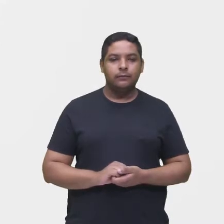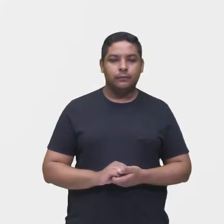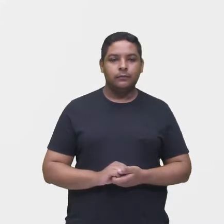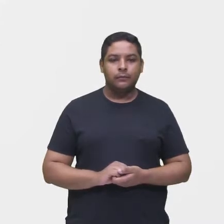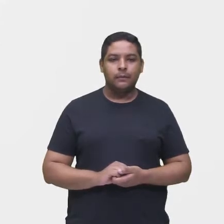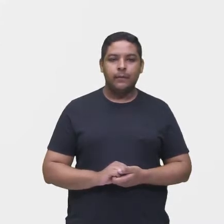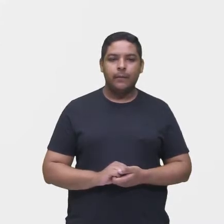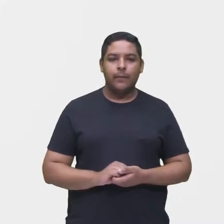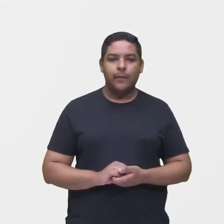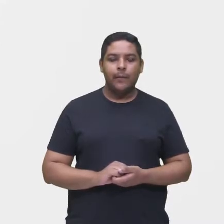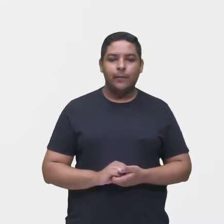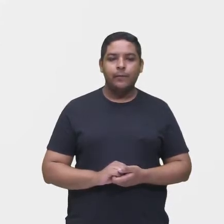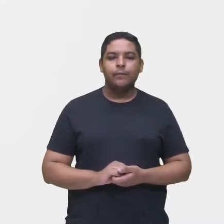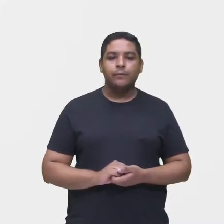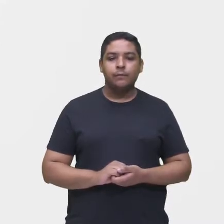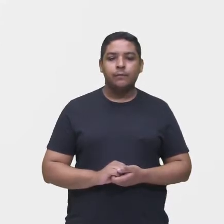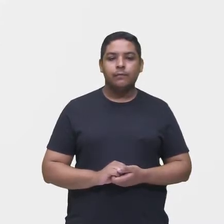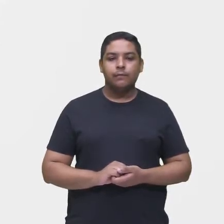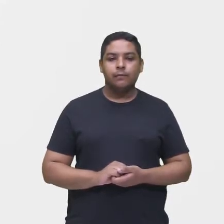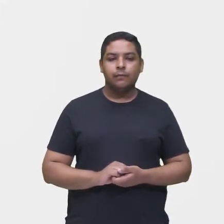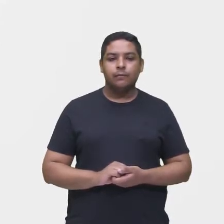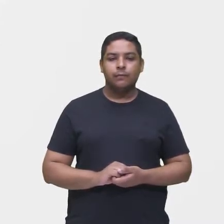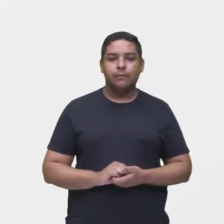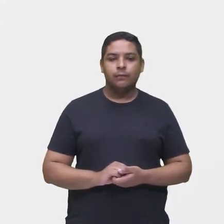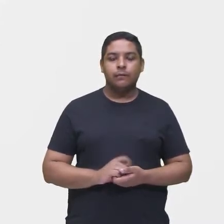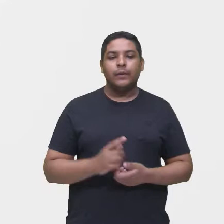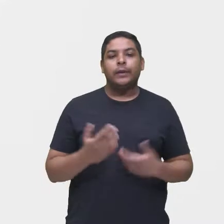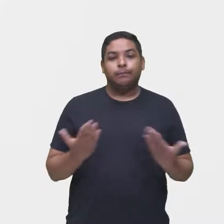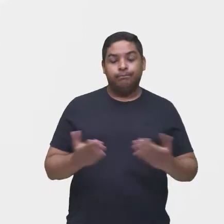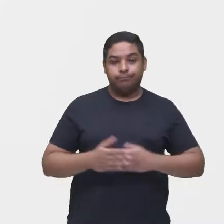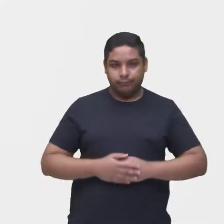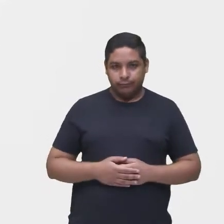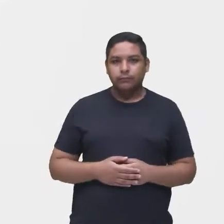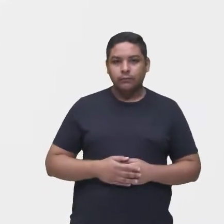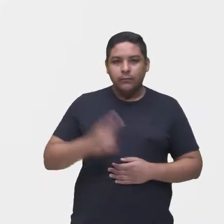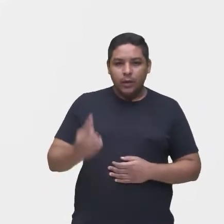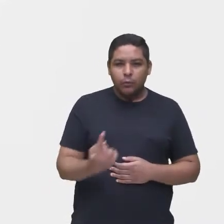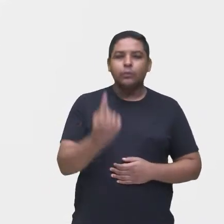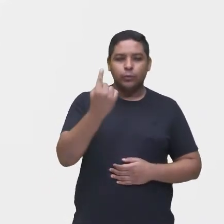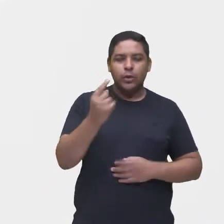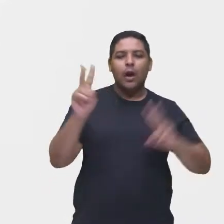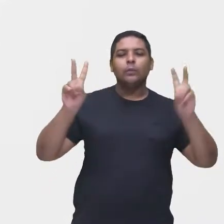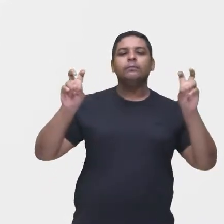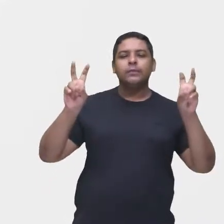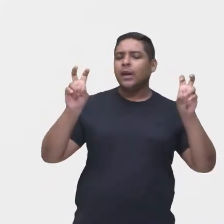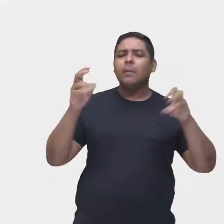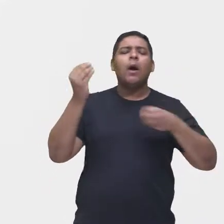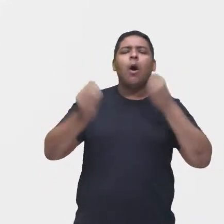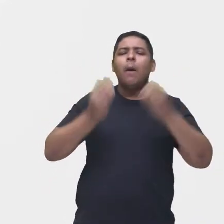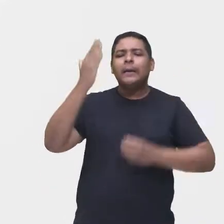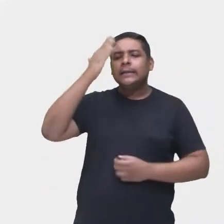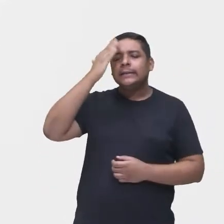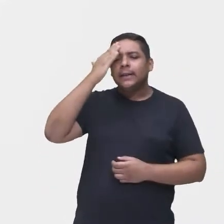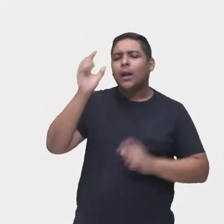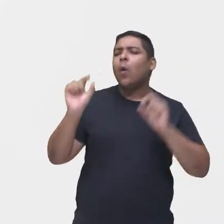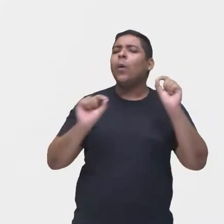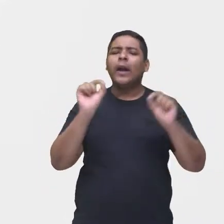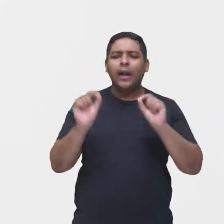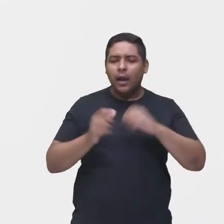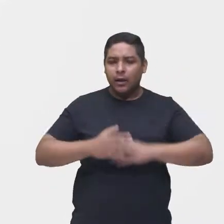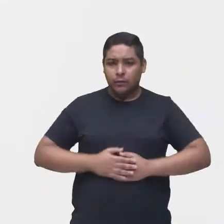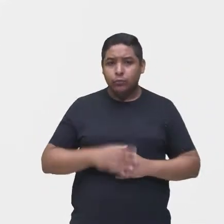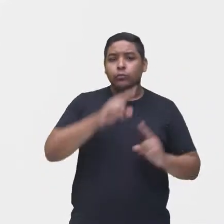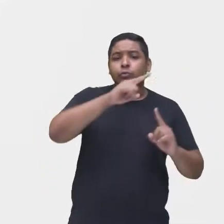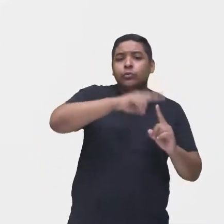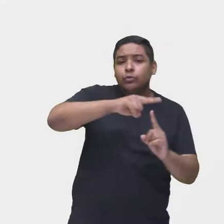ou capítulos, não é? E essa unidade temática, gente, vamos entender aqui como se fosse um gênero, não é? Ali, um